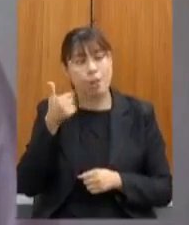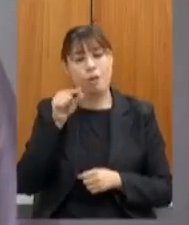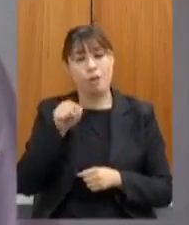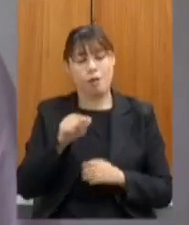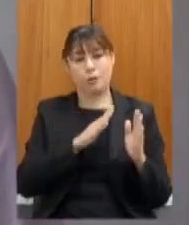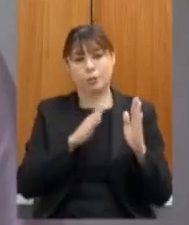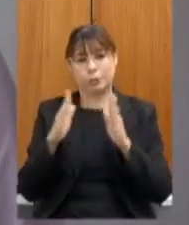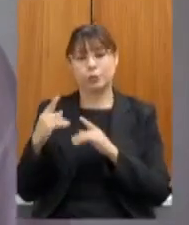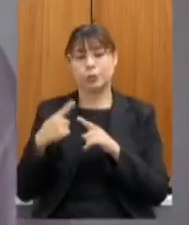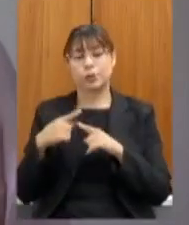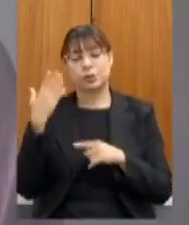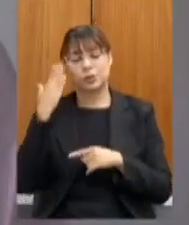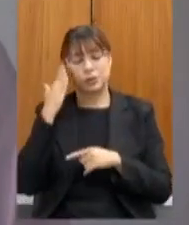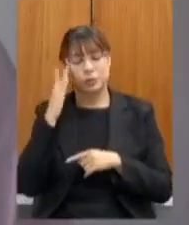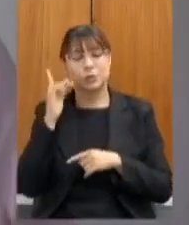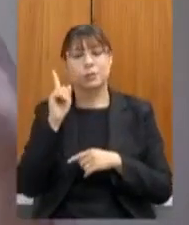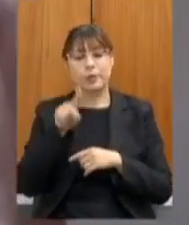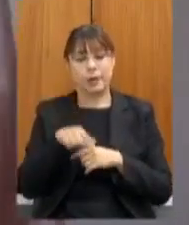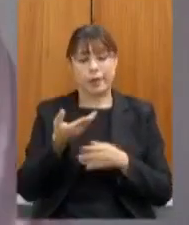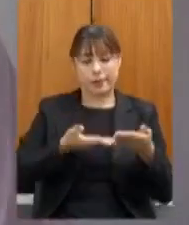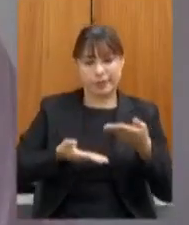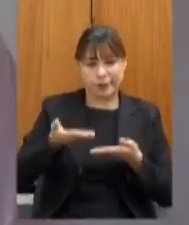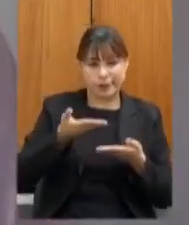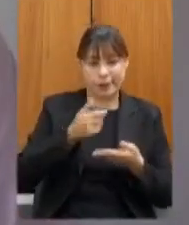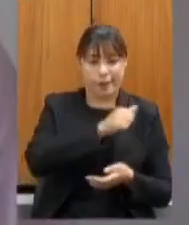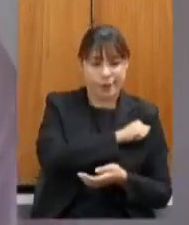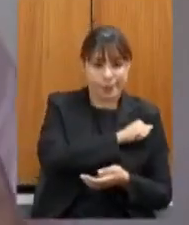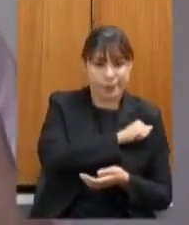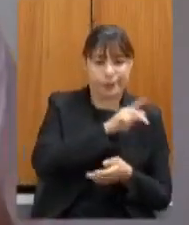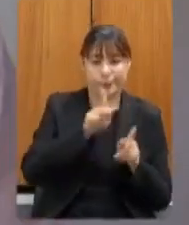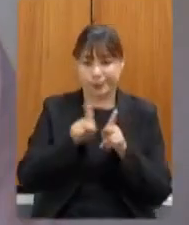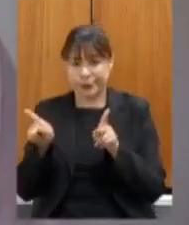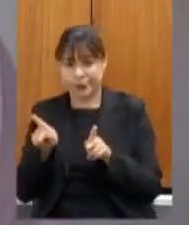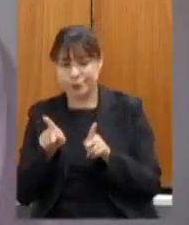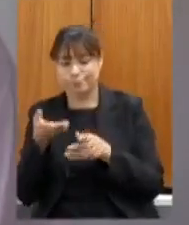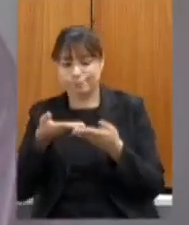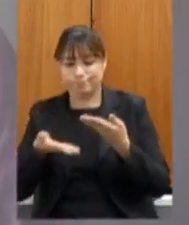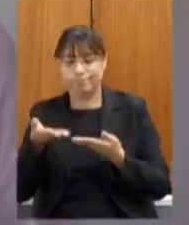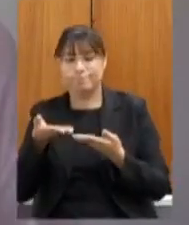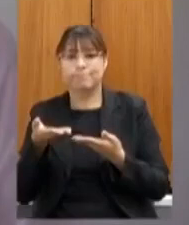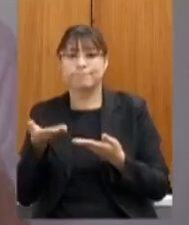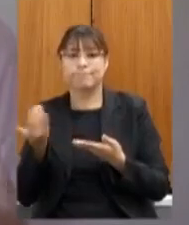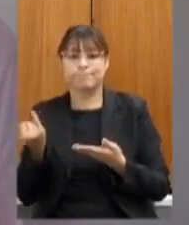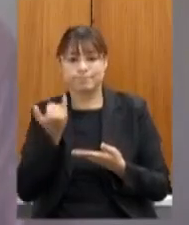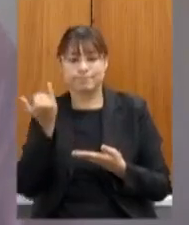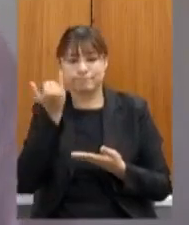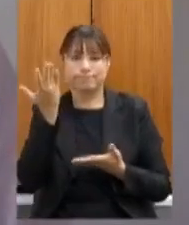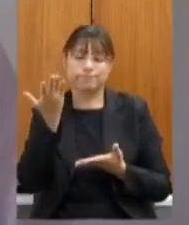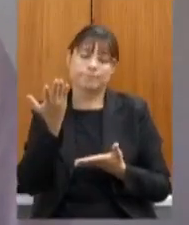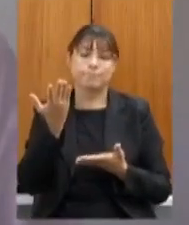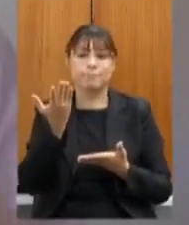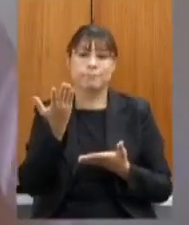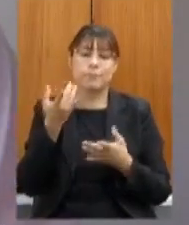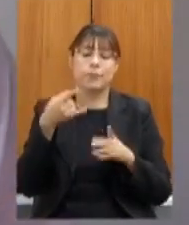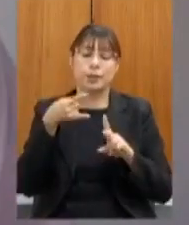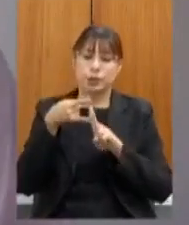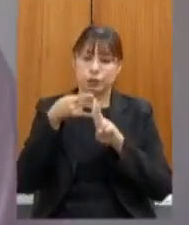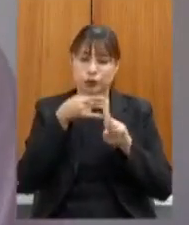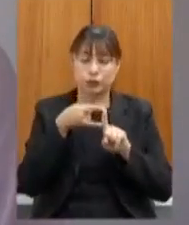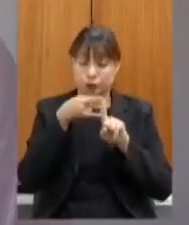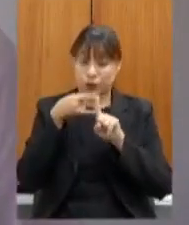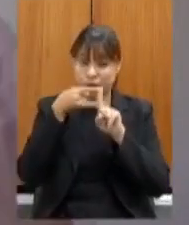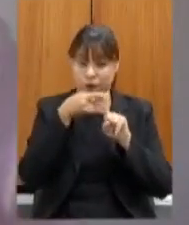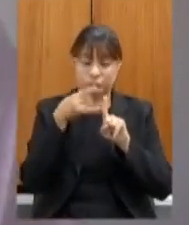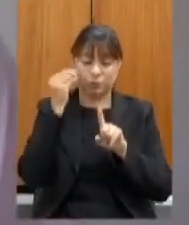processo de interação entre aluno e professor pode ser melhor pode estar numa funcionalidade melhor do que o chat estamos trabalhando